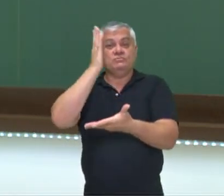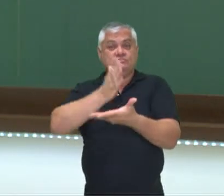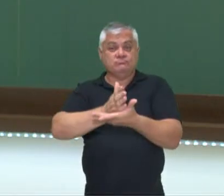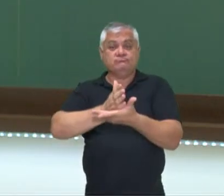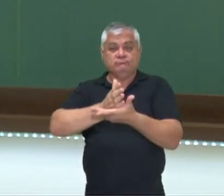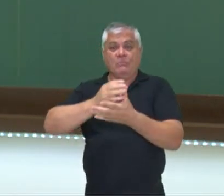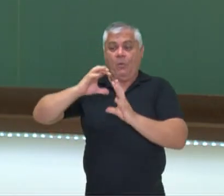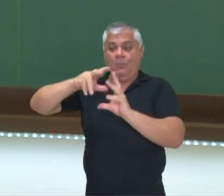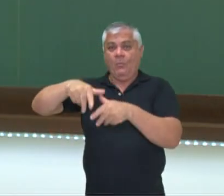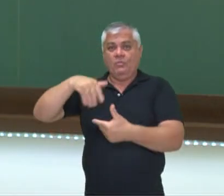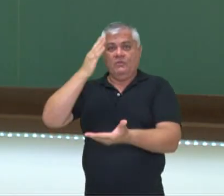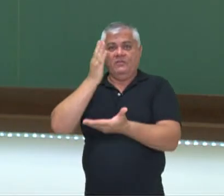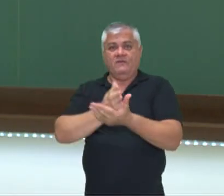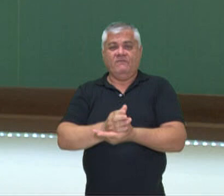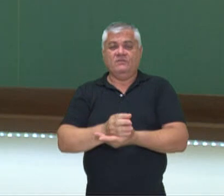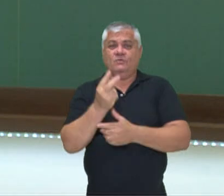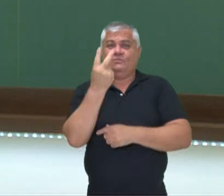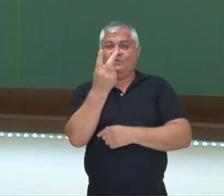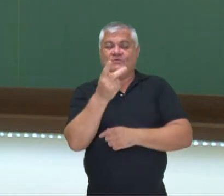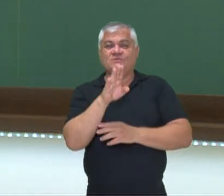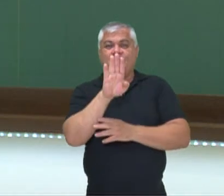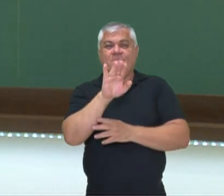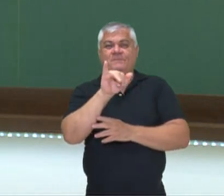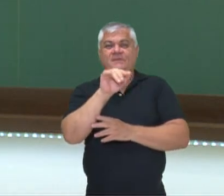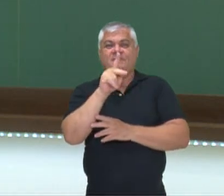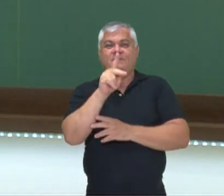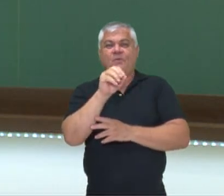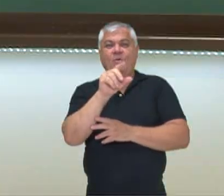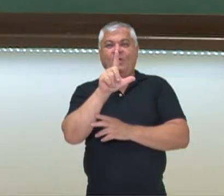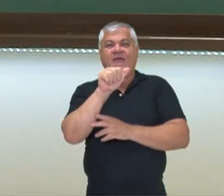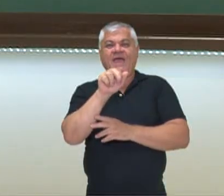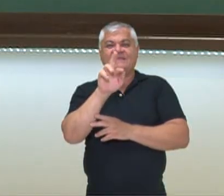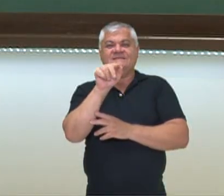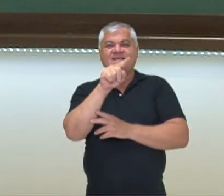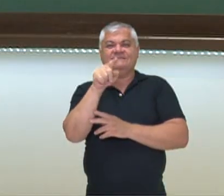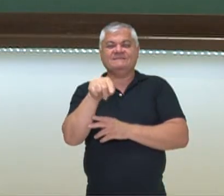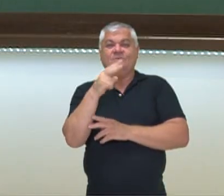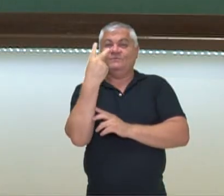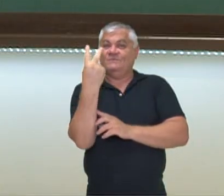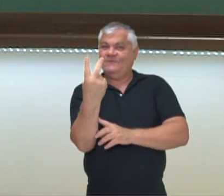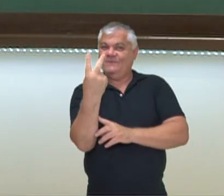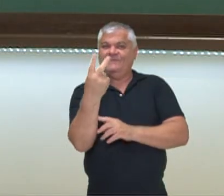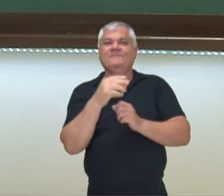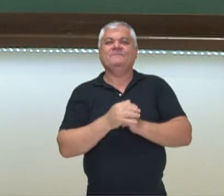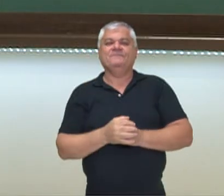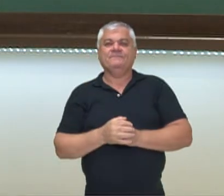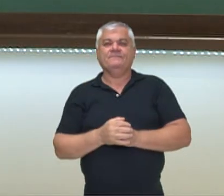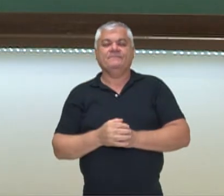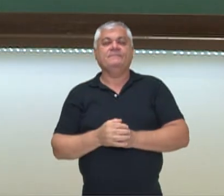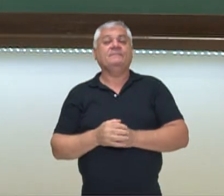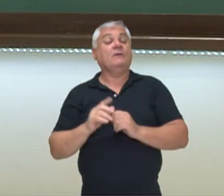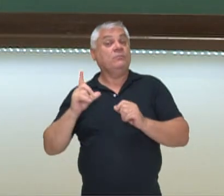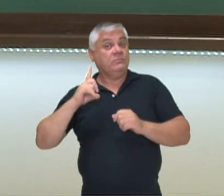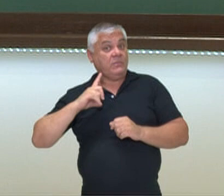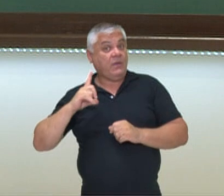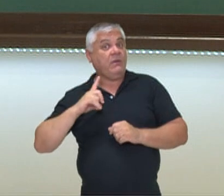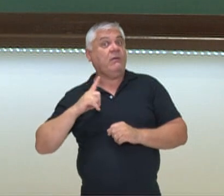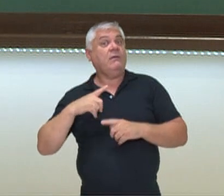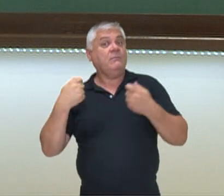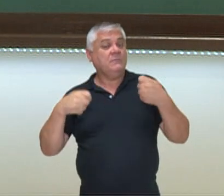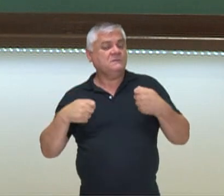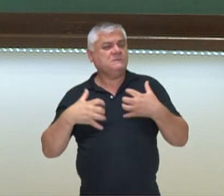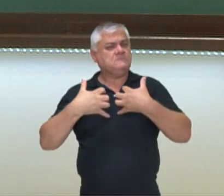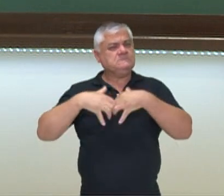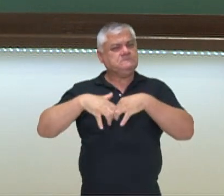dois. Por isso o nome bipolarização. Nesse contexto, obviamente, temos algumas situações que devemos conjecturar